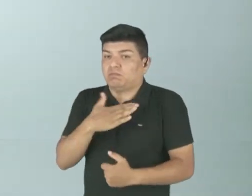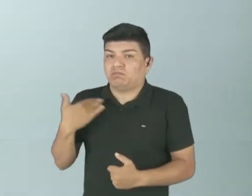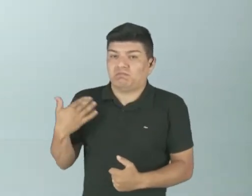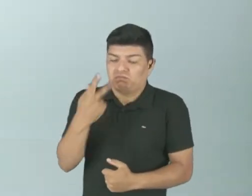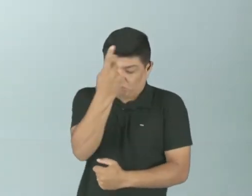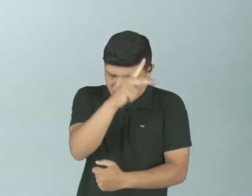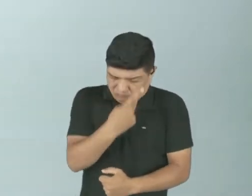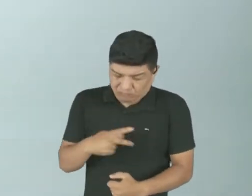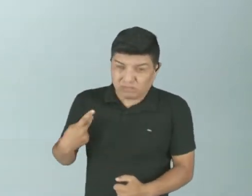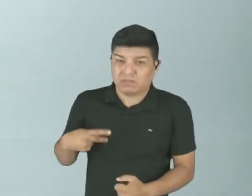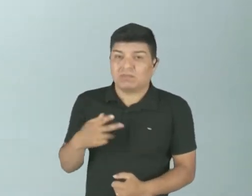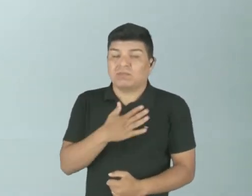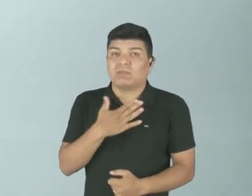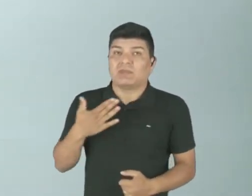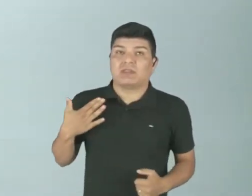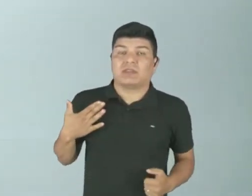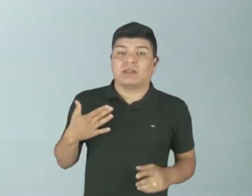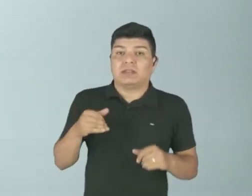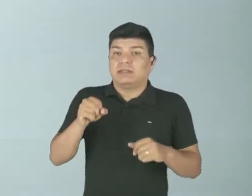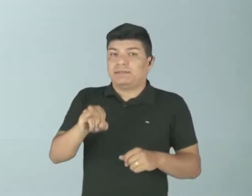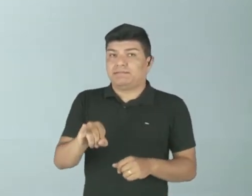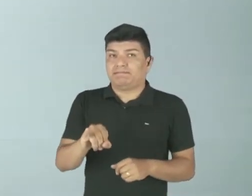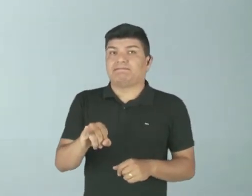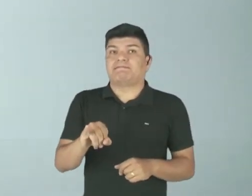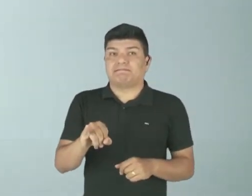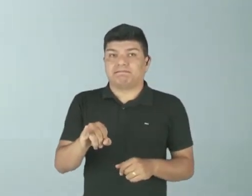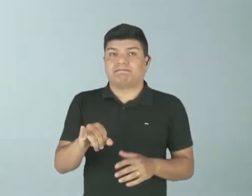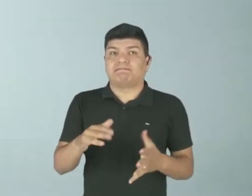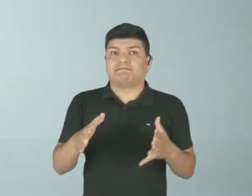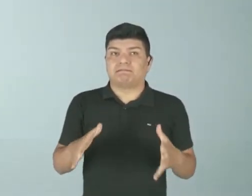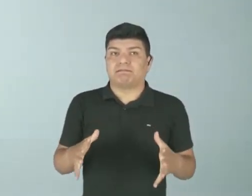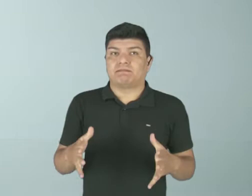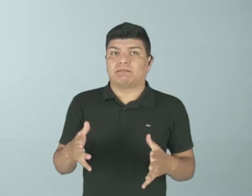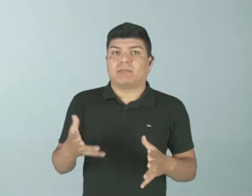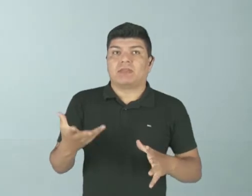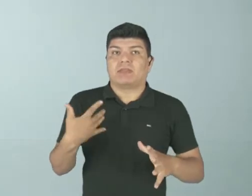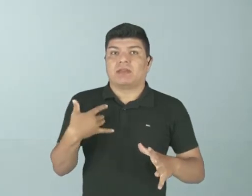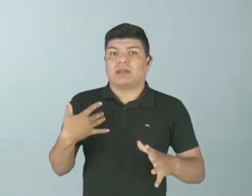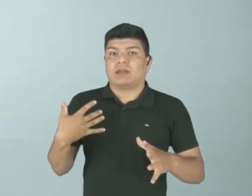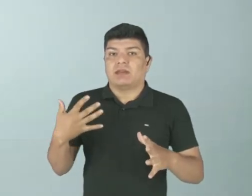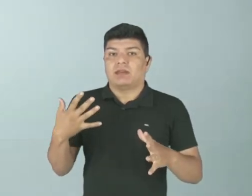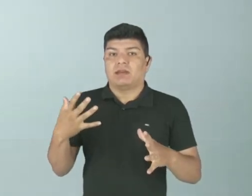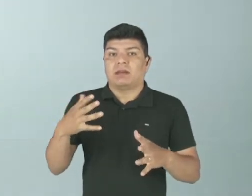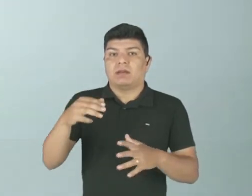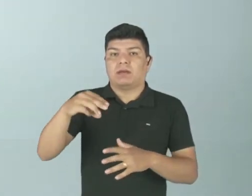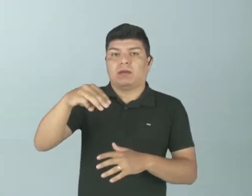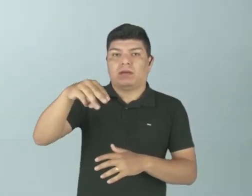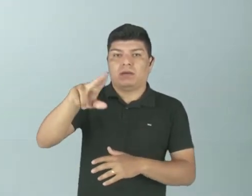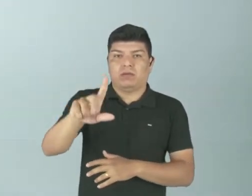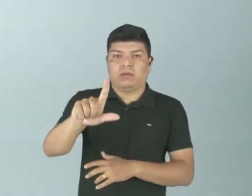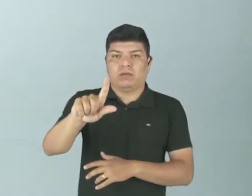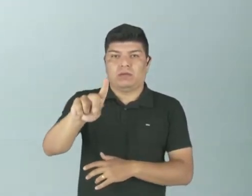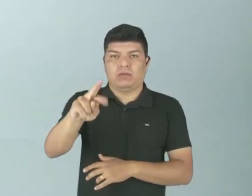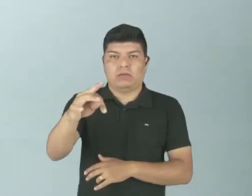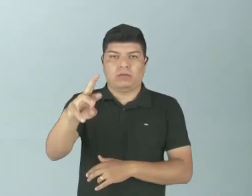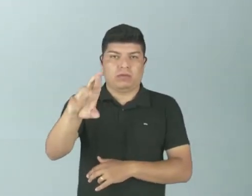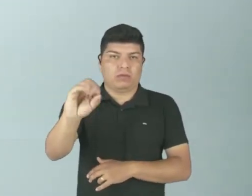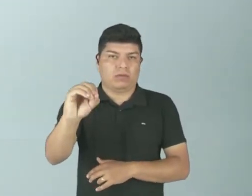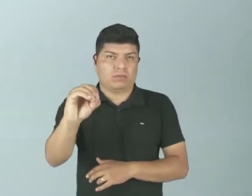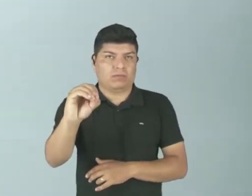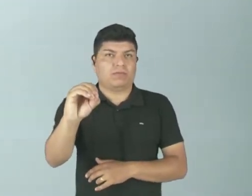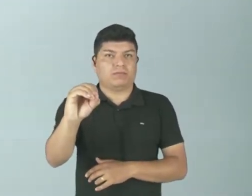possíveis. E isso se estendeu por muito tempo, até que Martinho Lutero se levantou